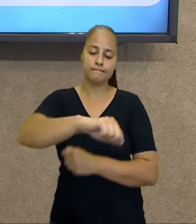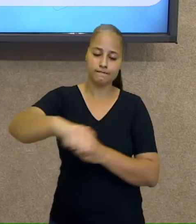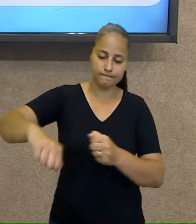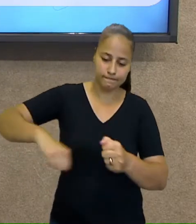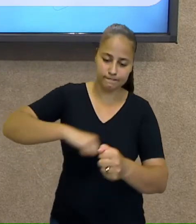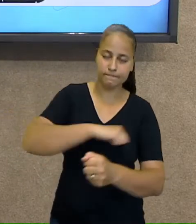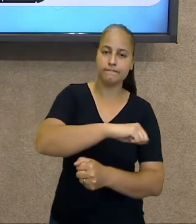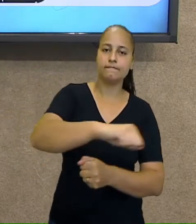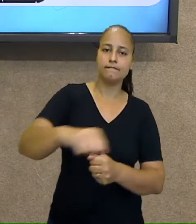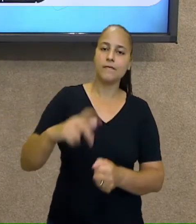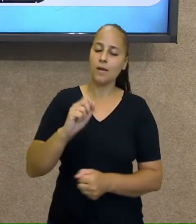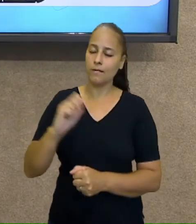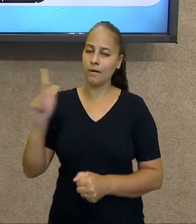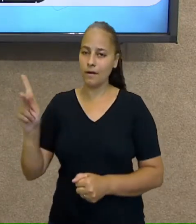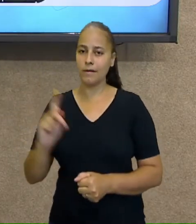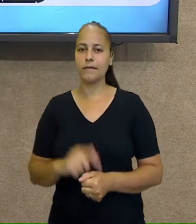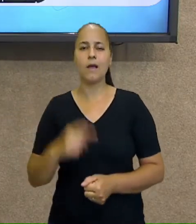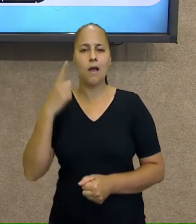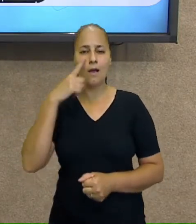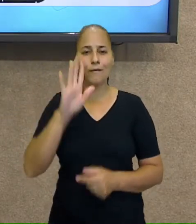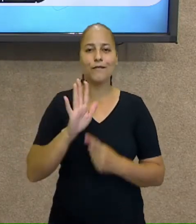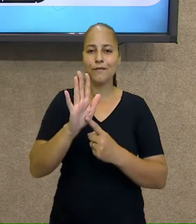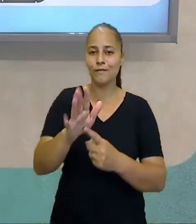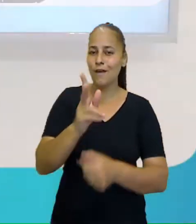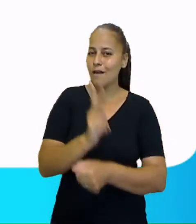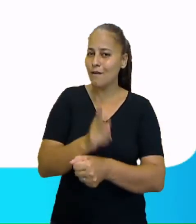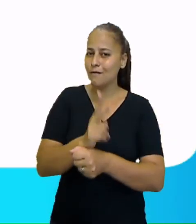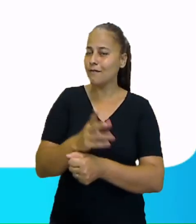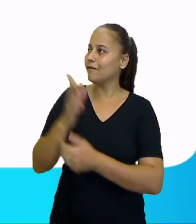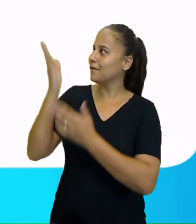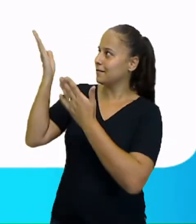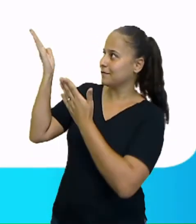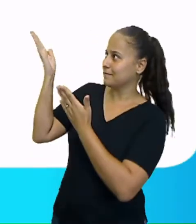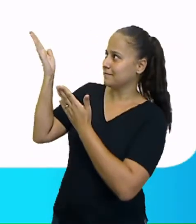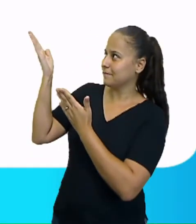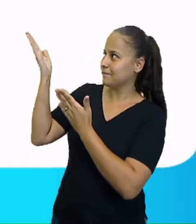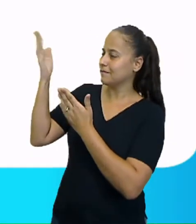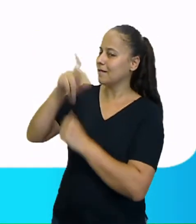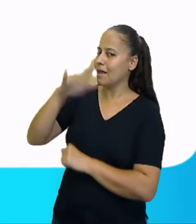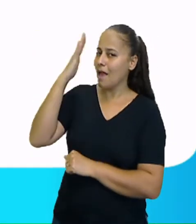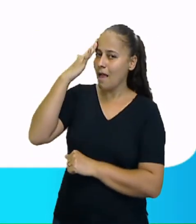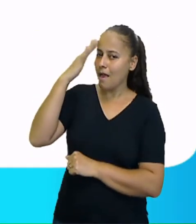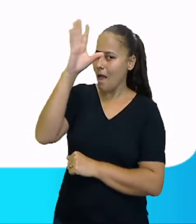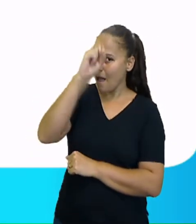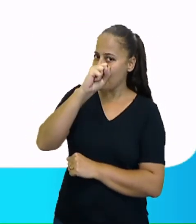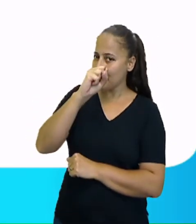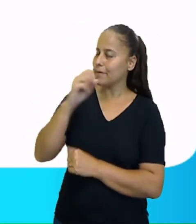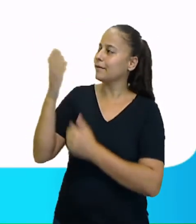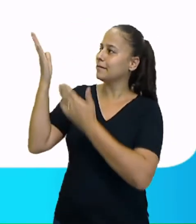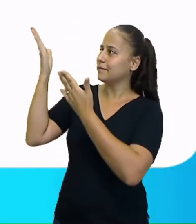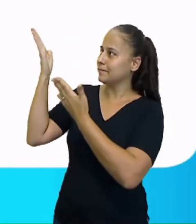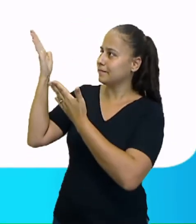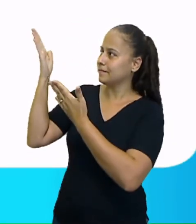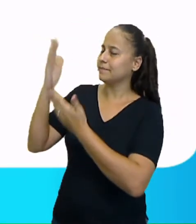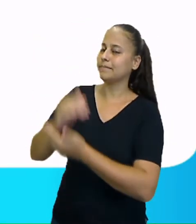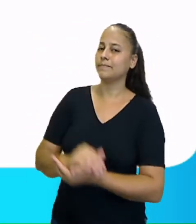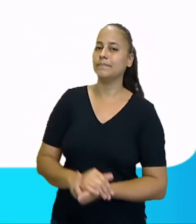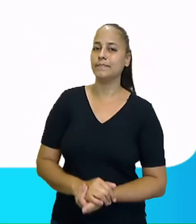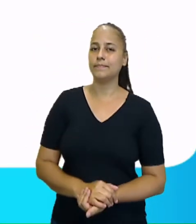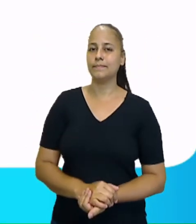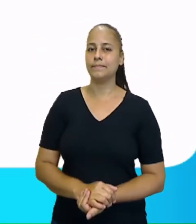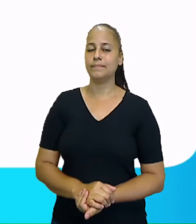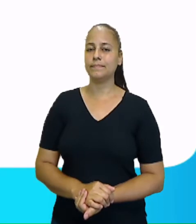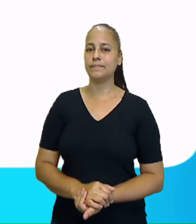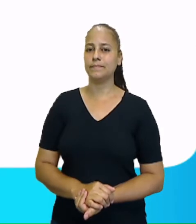translação. Ok? Vamos assistir um vídeo para vocês terem uma noção melhor do movimento de translação